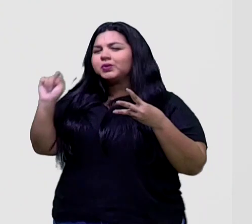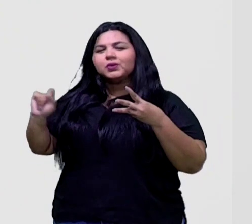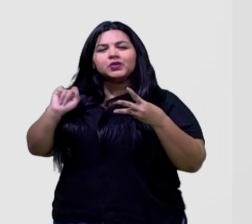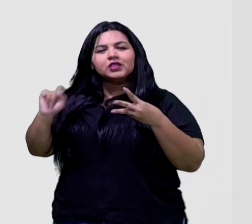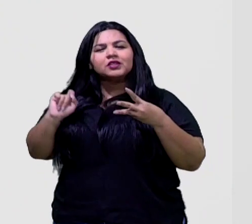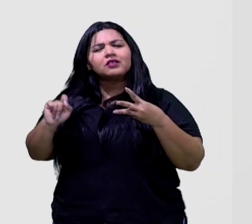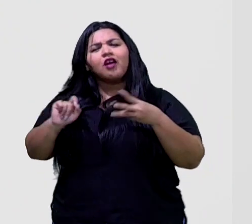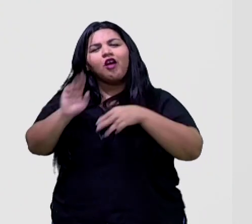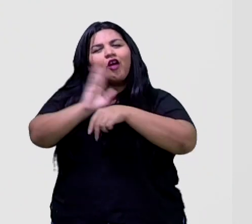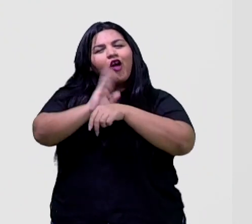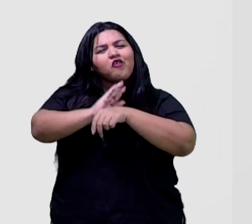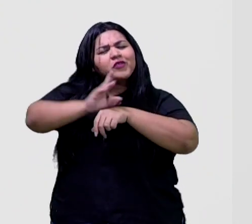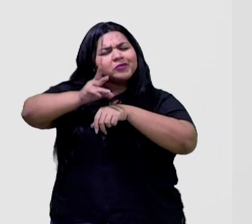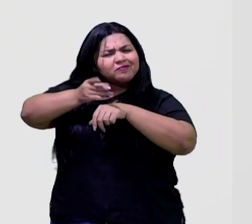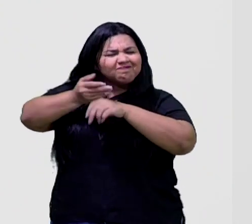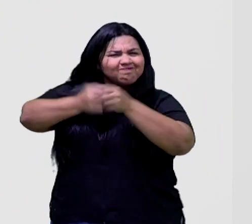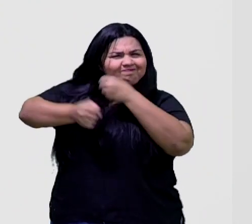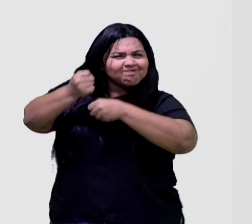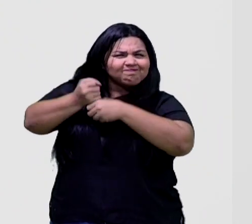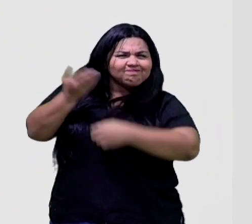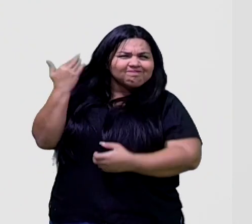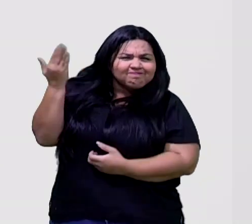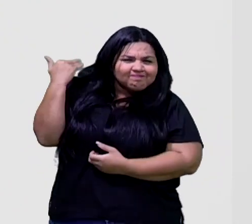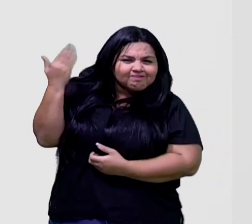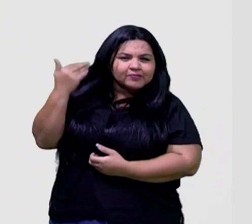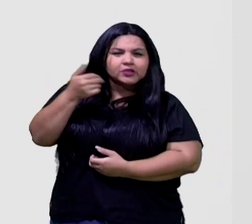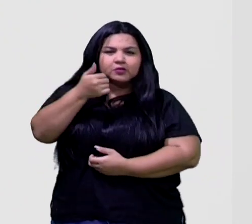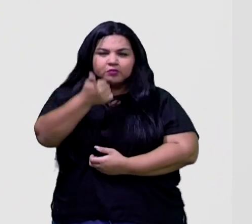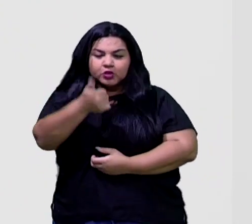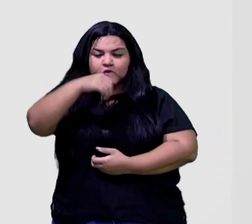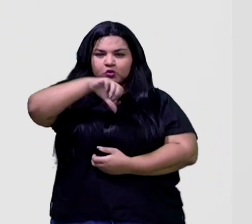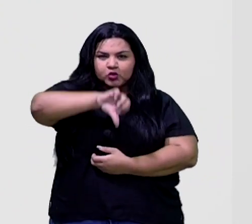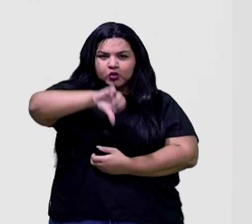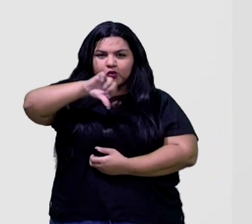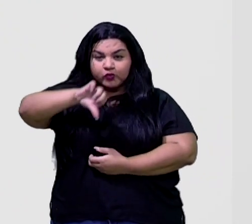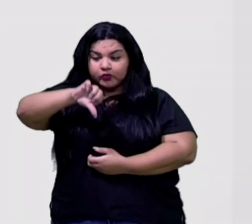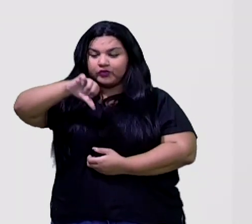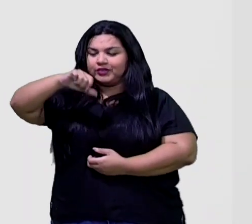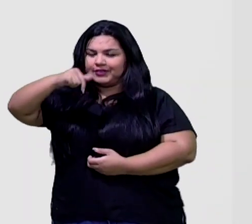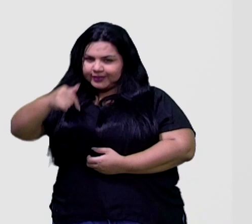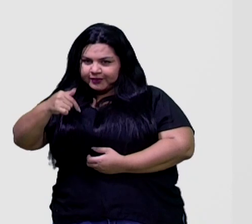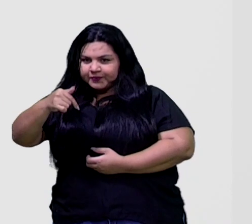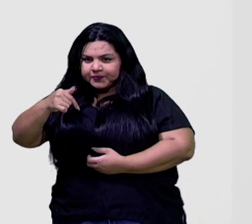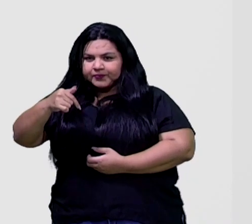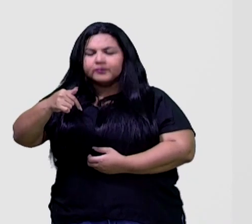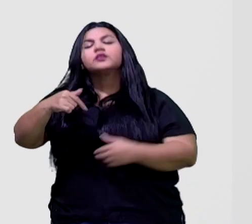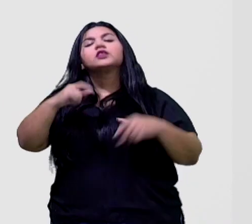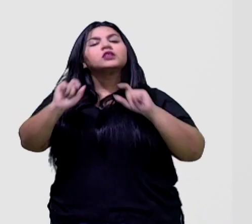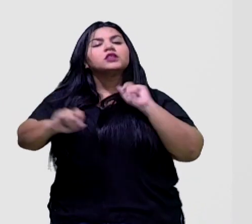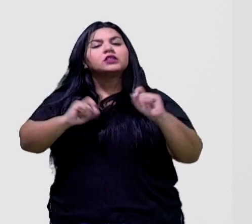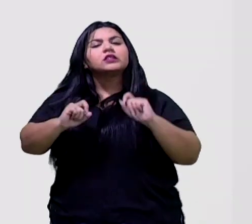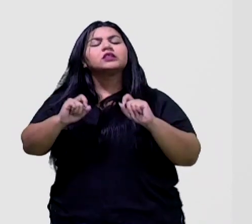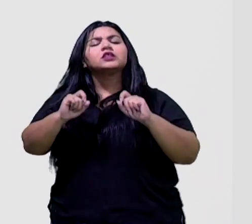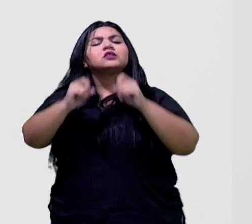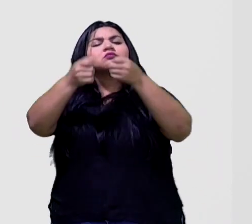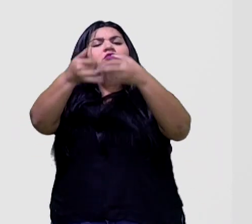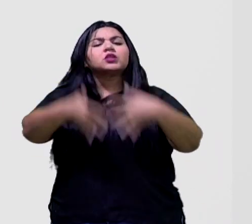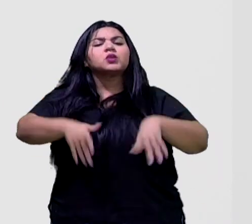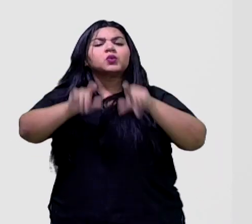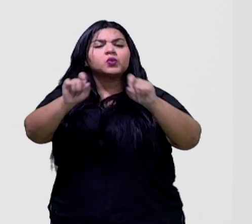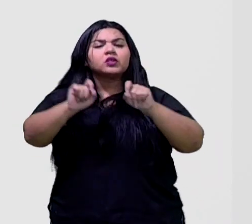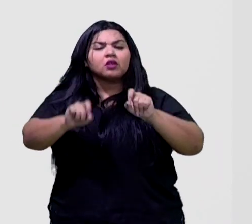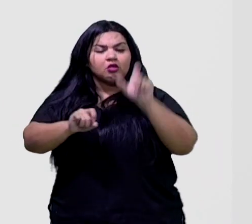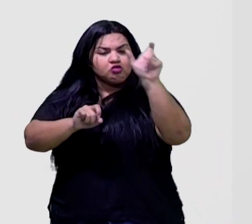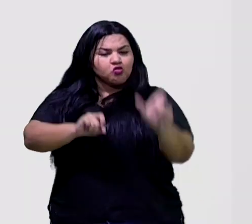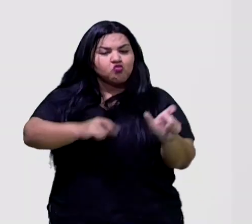É um filme um pouquinho mais antigo, olha só, de 1997. E trata também, olha só, um